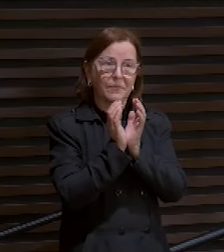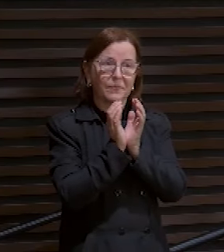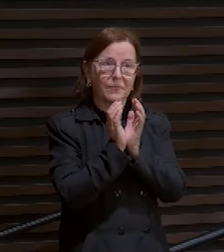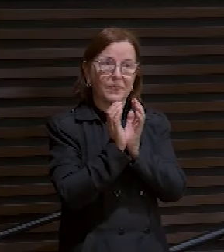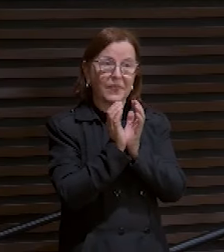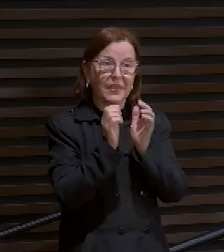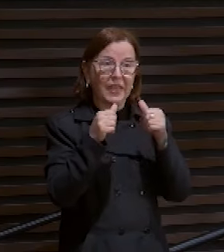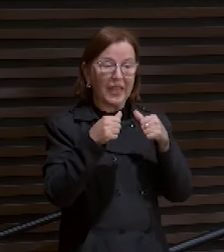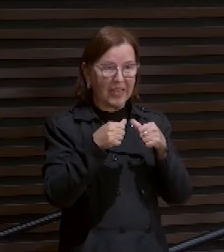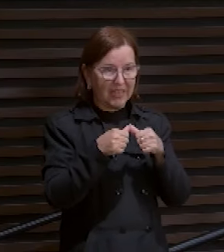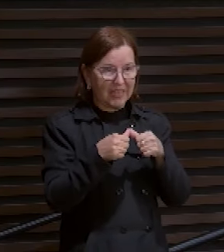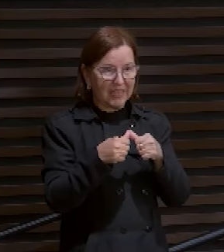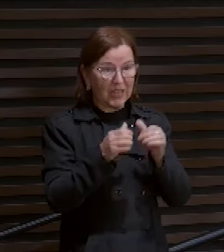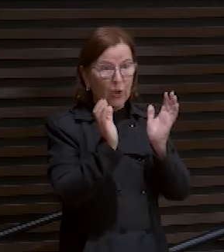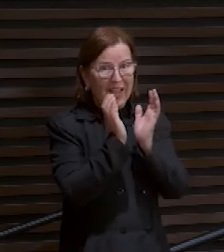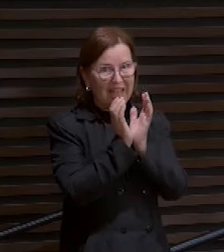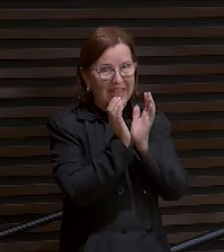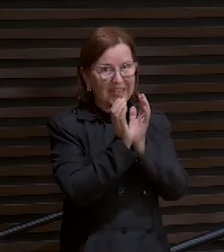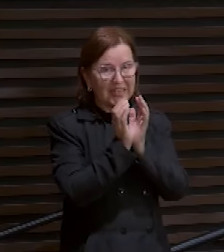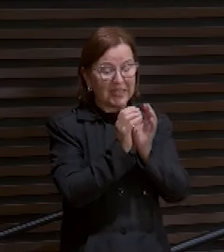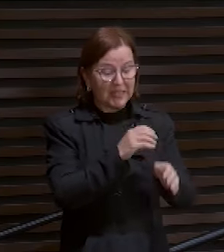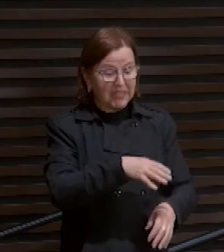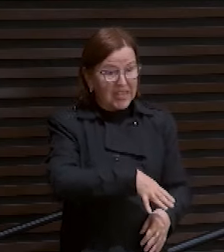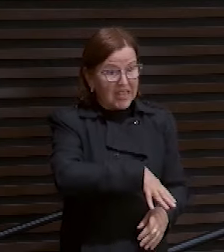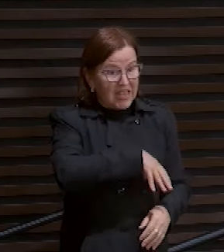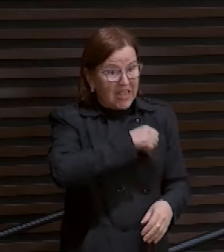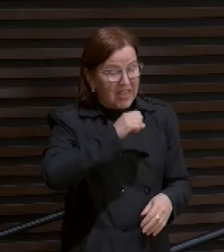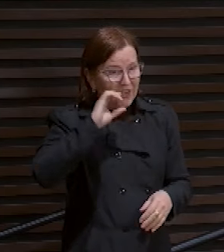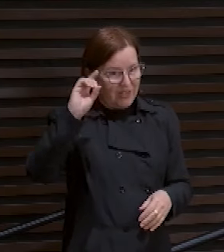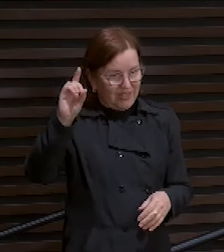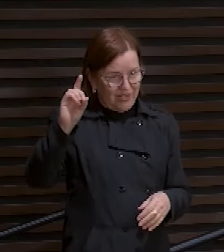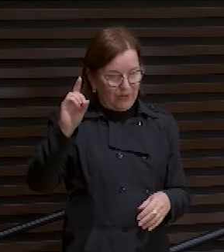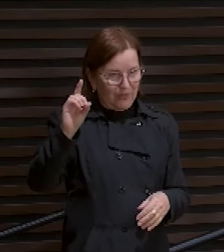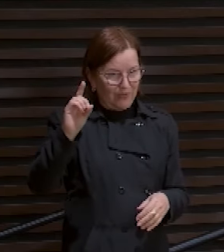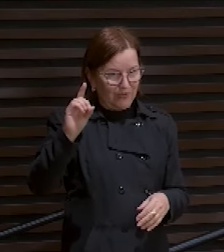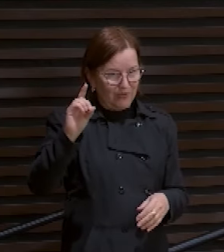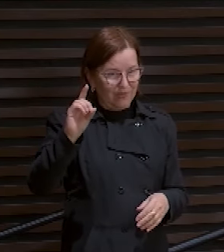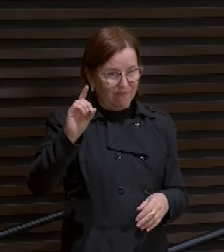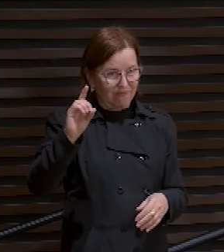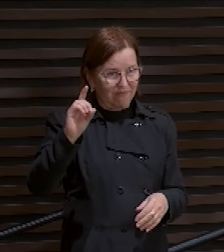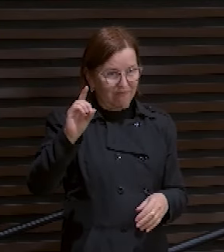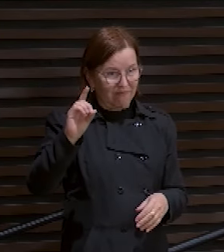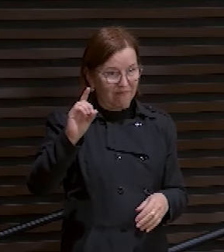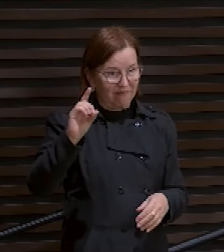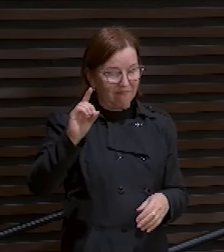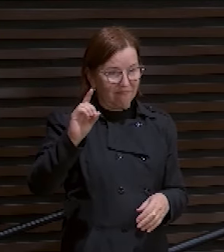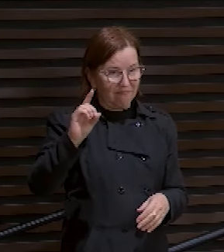Esse aqui é o cálice da ira de Deus que era para cair sobre você e sobre mim.